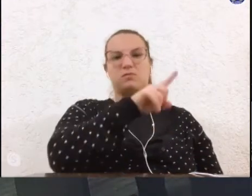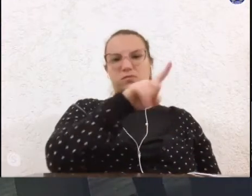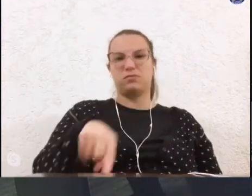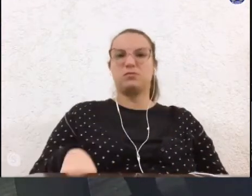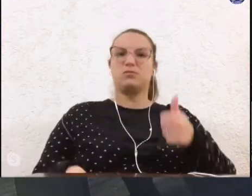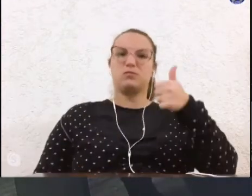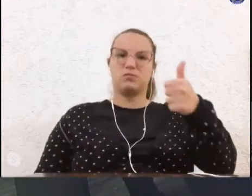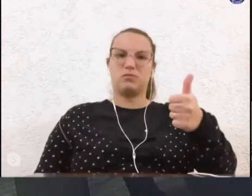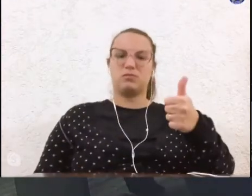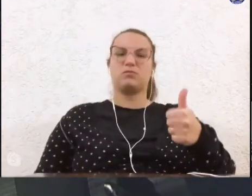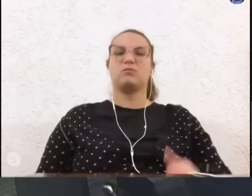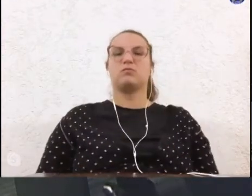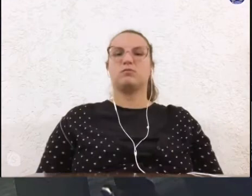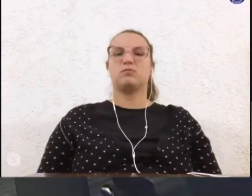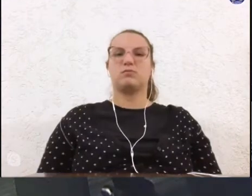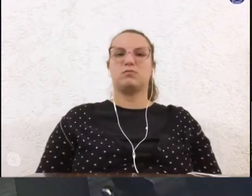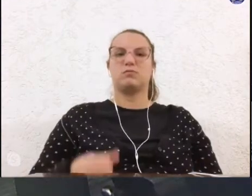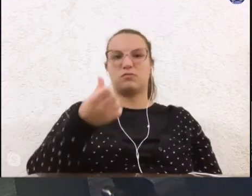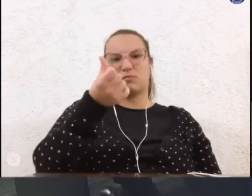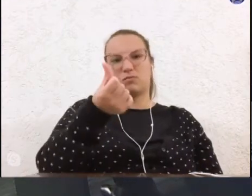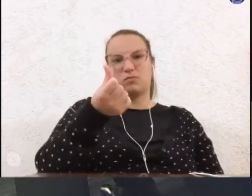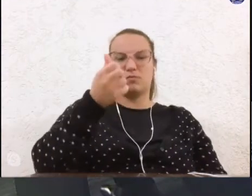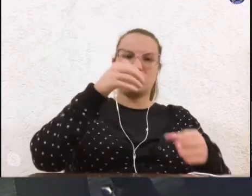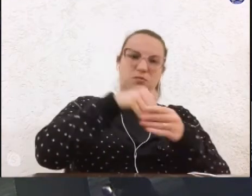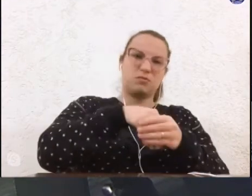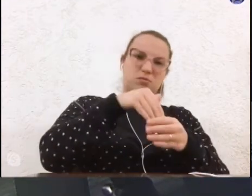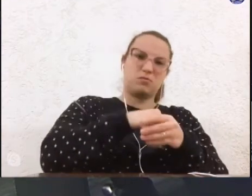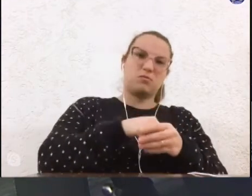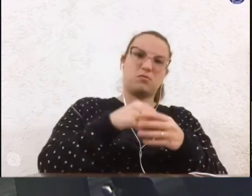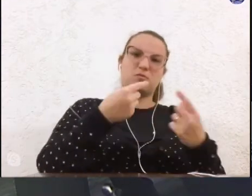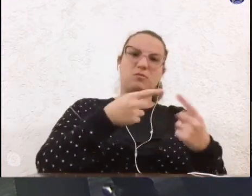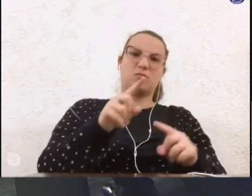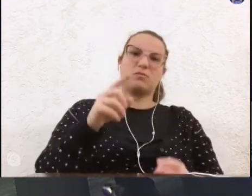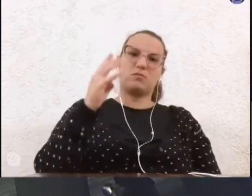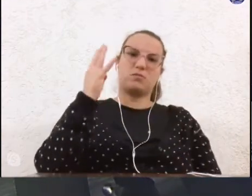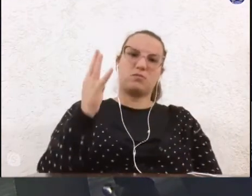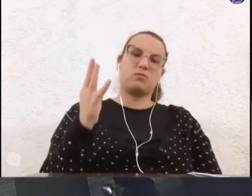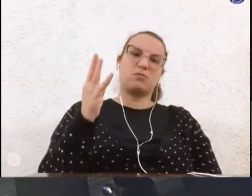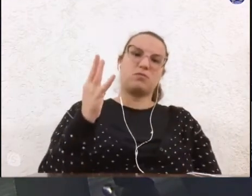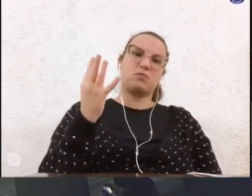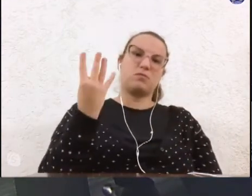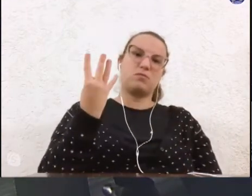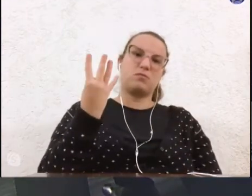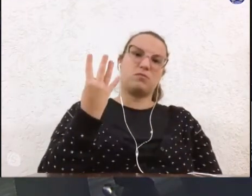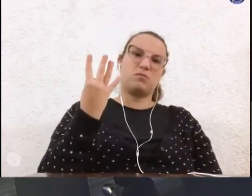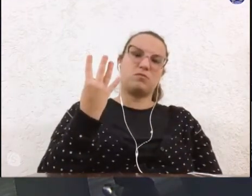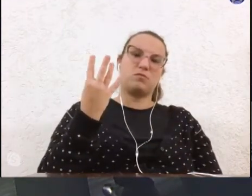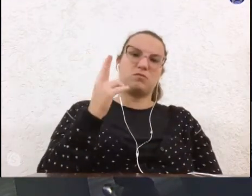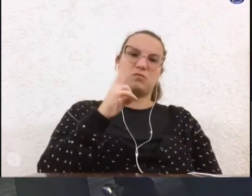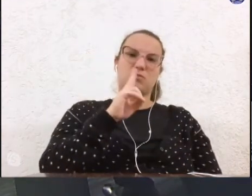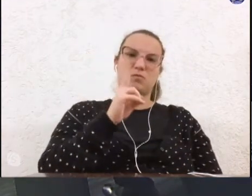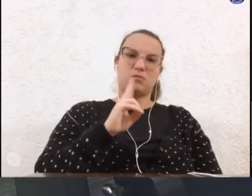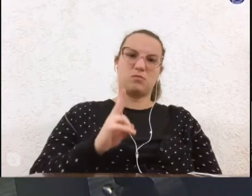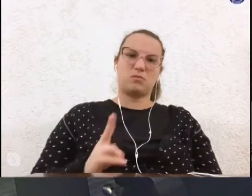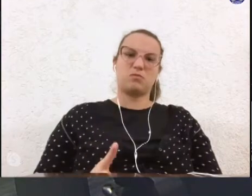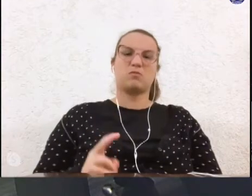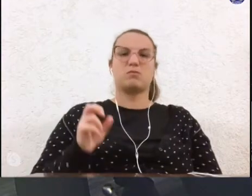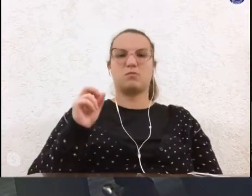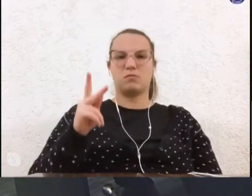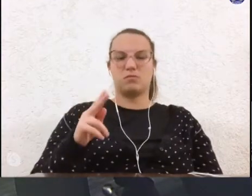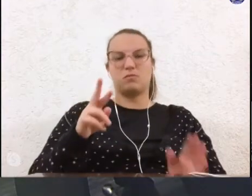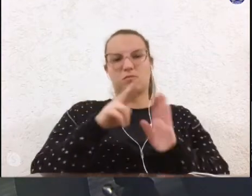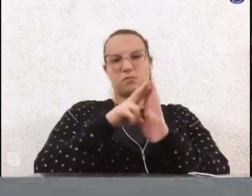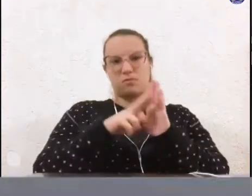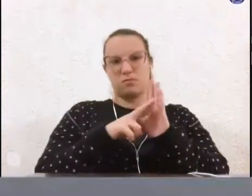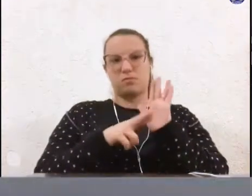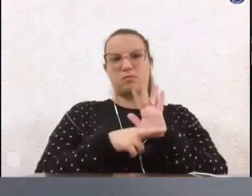por seis votos contra quatro eu peço a verificação nominal senhor presidente é regimental pedido a